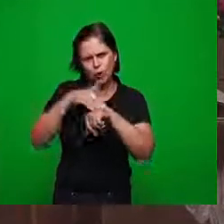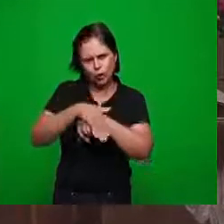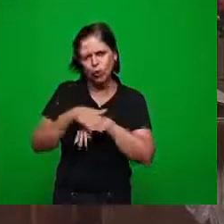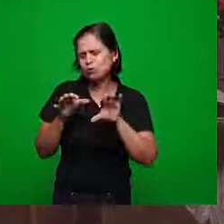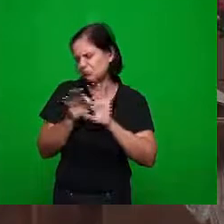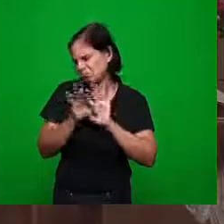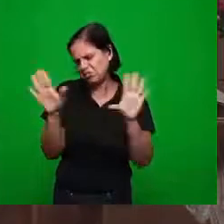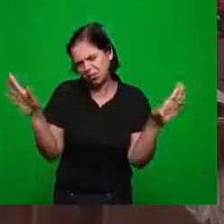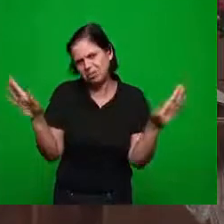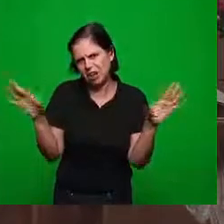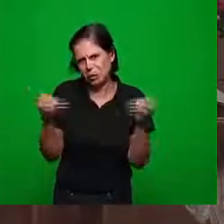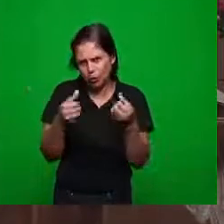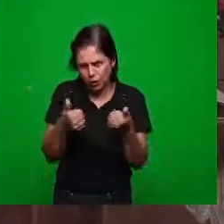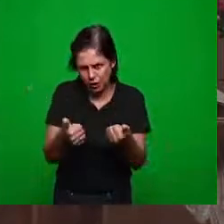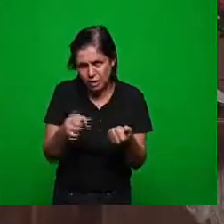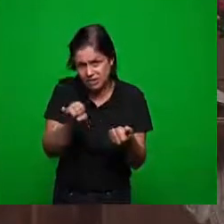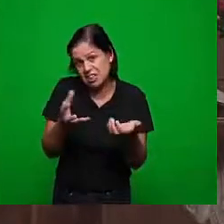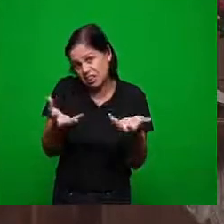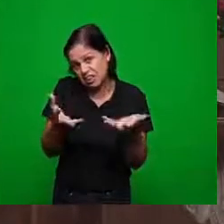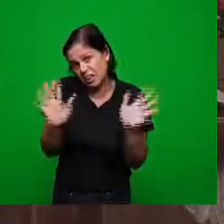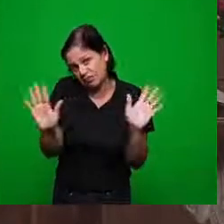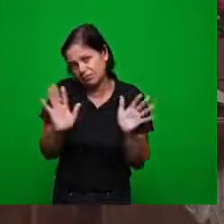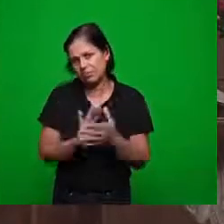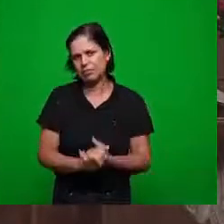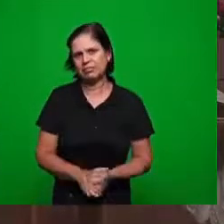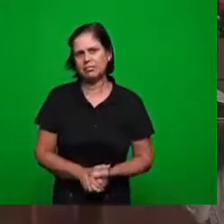fica à vontade se é assim desejarem